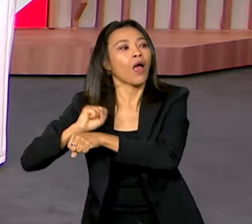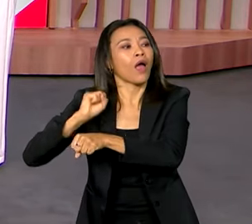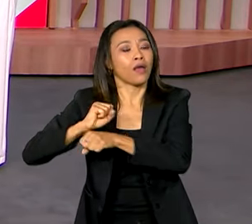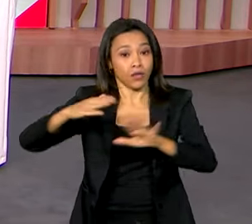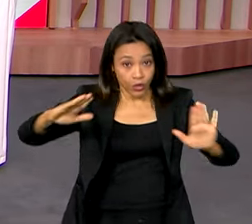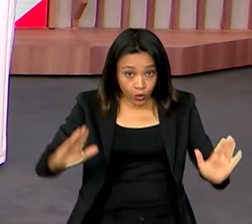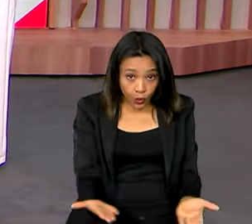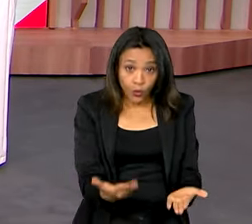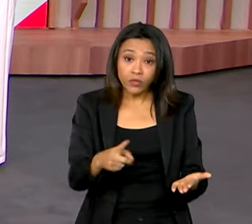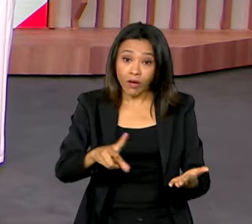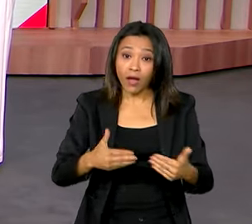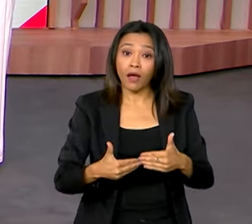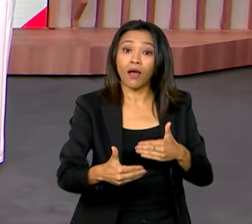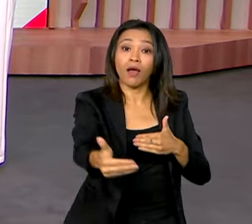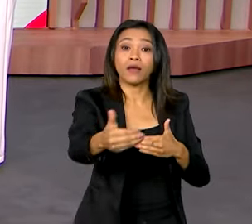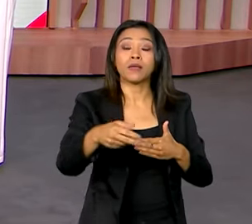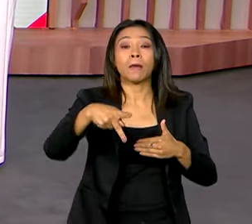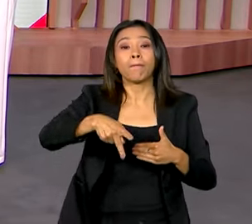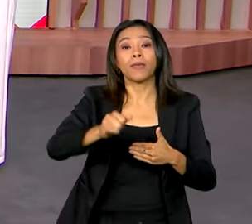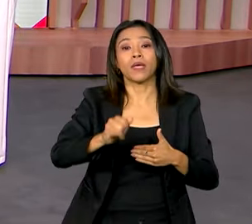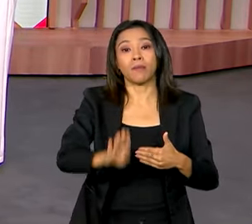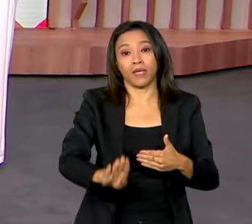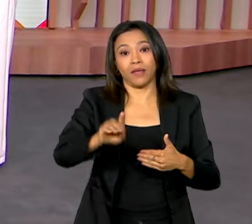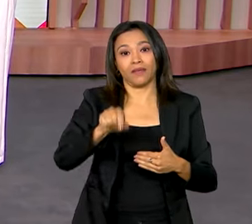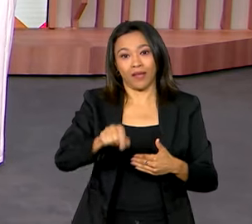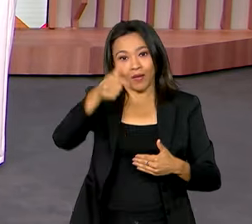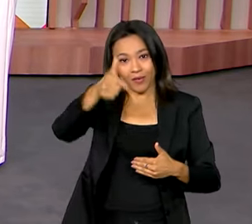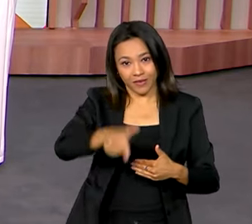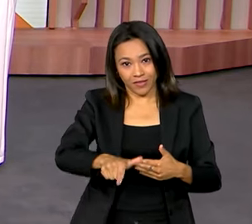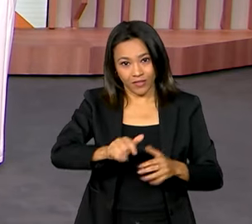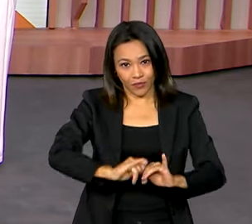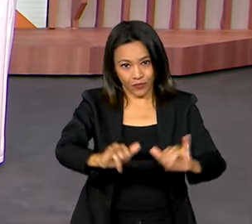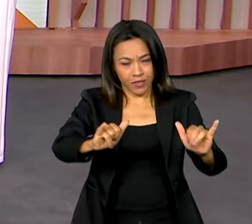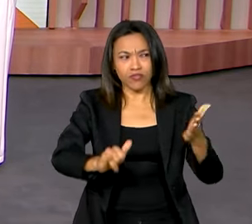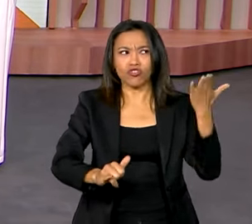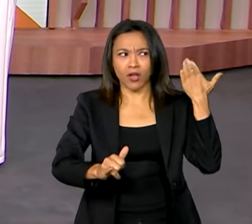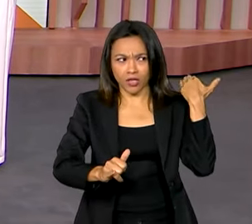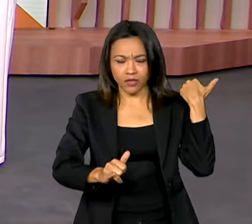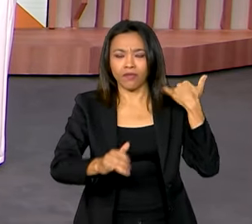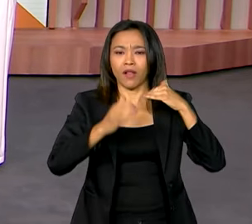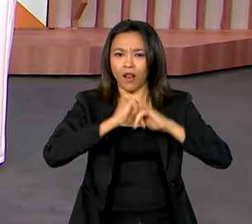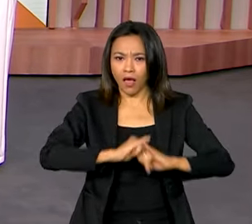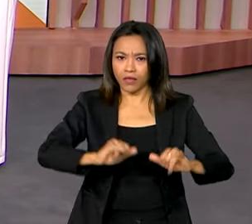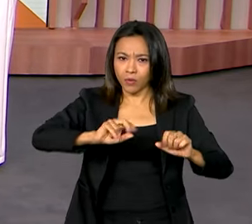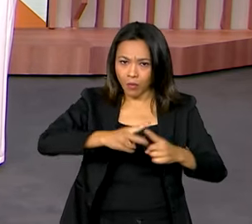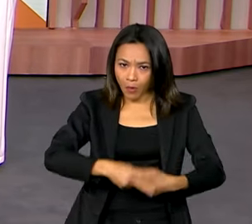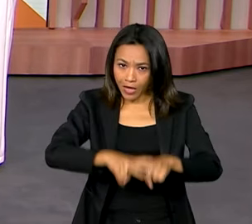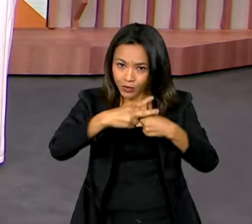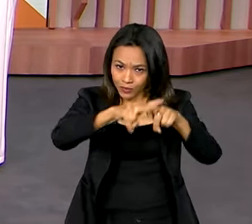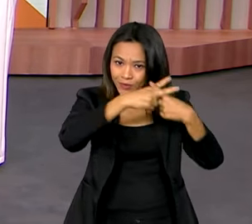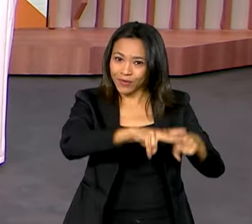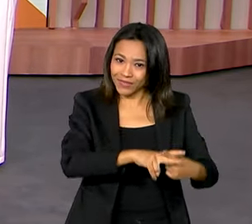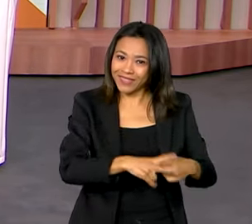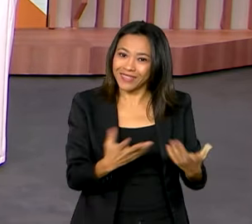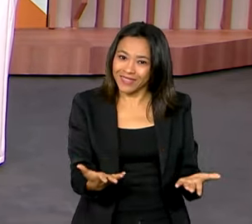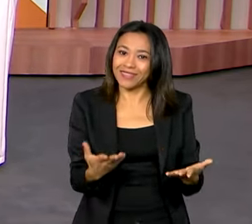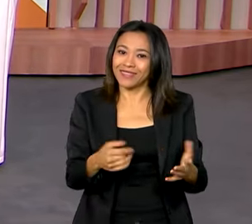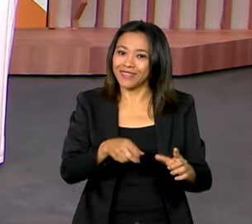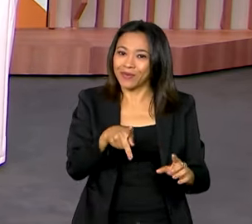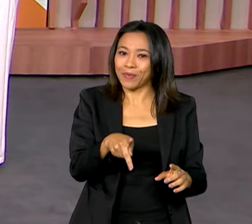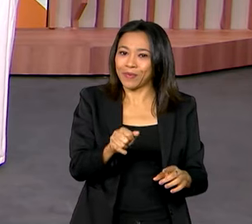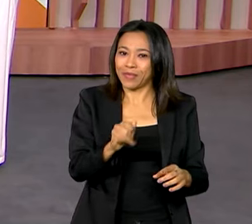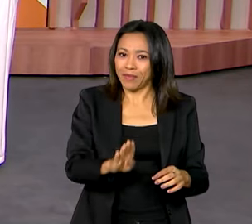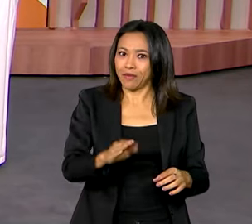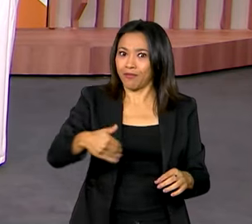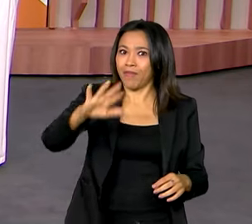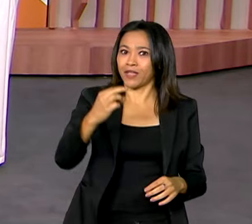do PIB, Carol. O ministro Haddad já tinha dito que isso aconteceria. A gente vai fechar o ano aí com mais